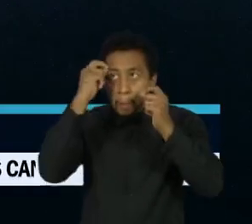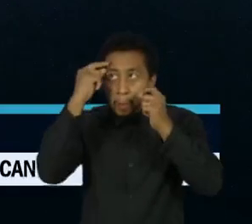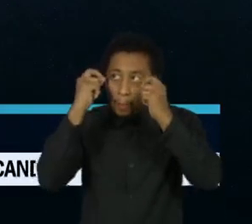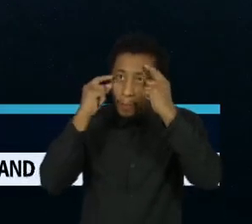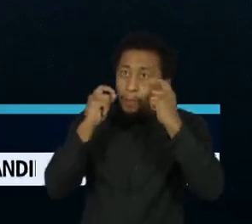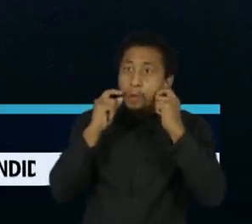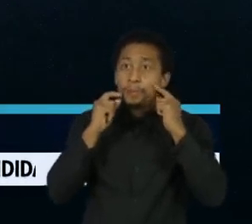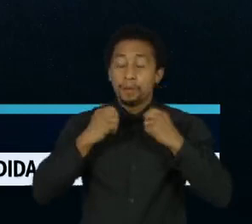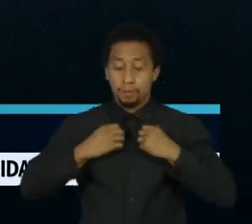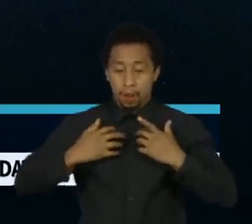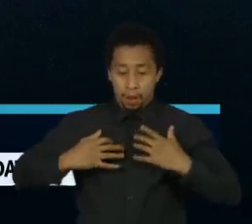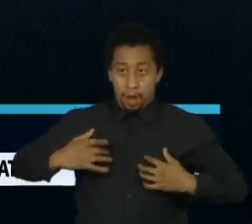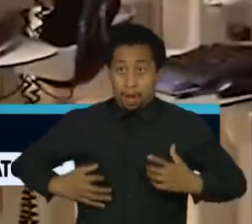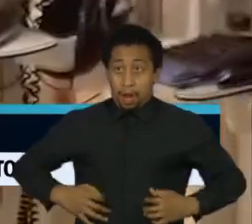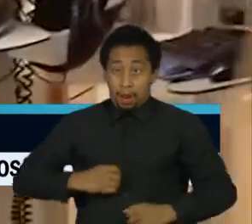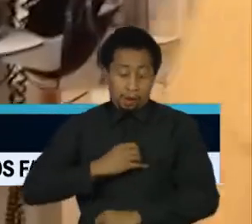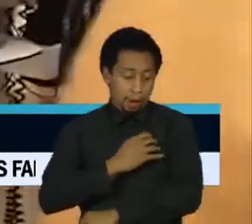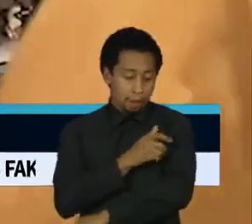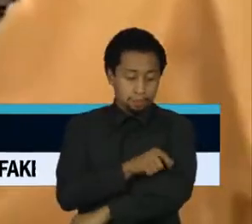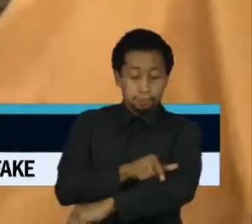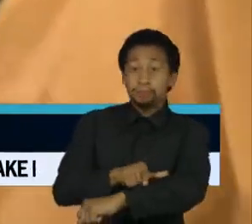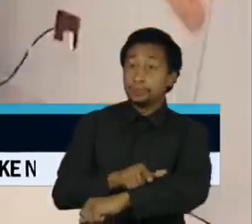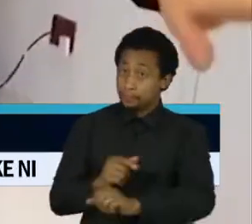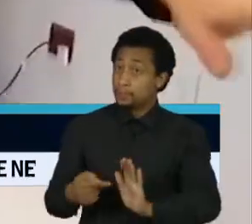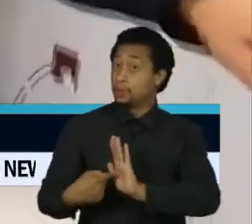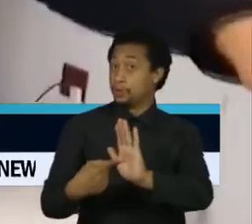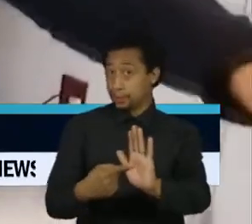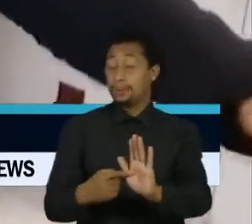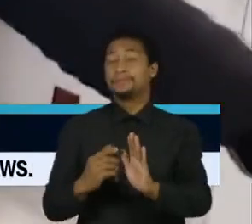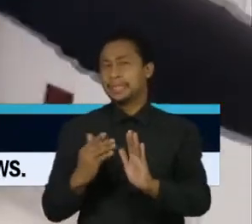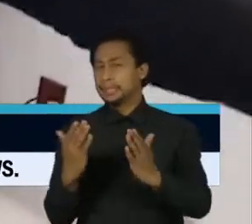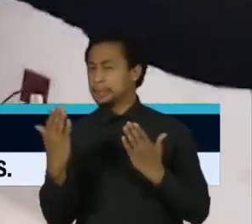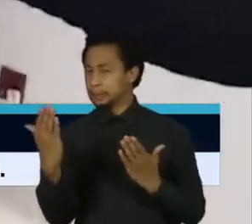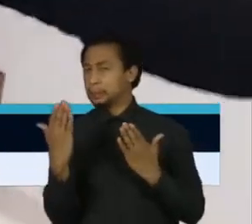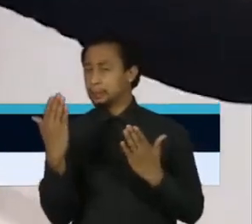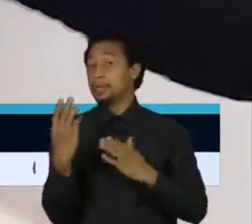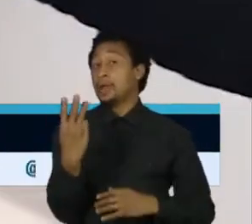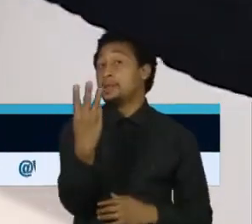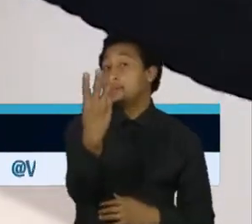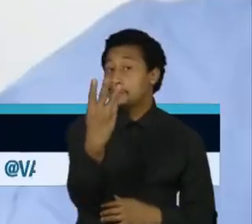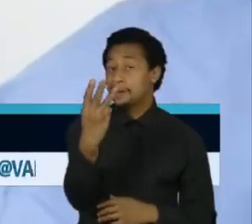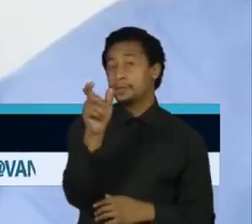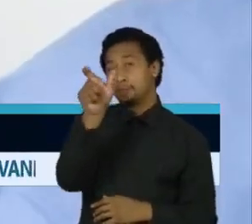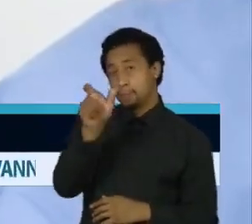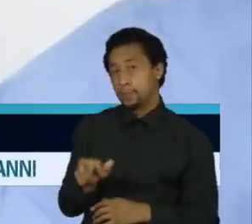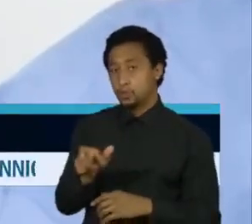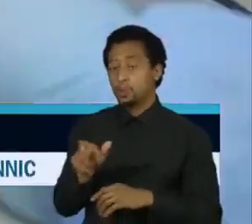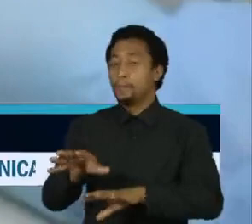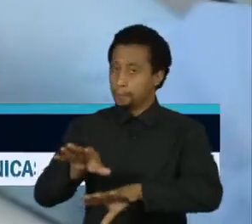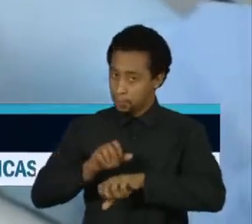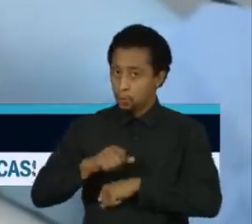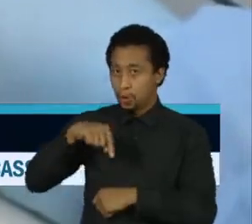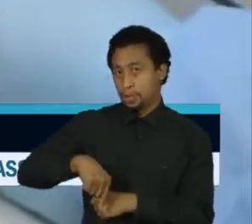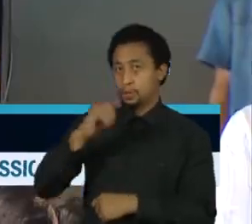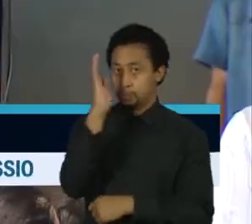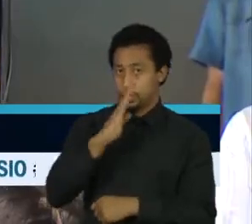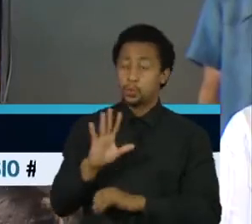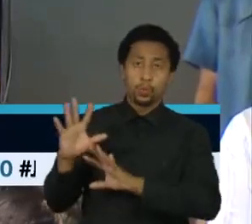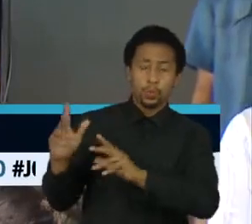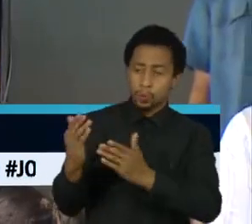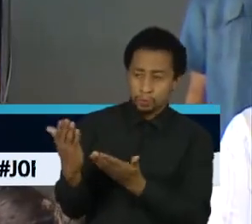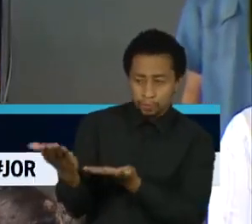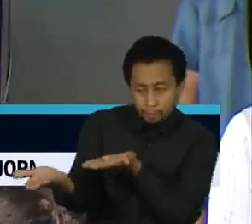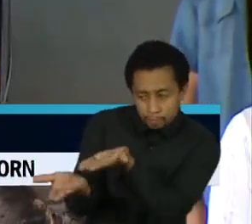e se espalham pelo resto do corpo. Atualmente, há suspeita de três casos da doença no Brasil, todos em observação.